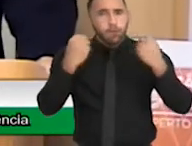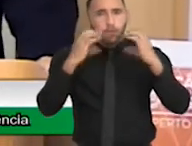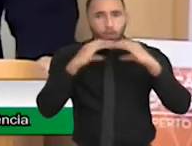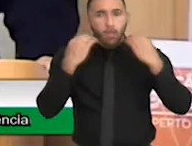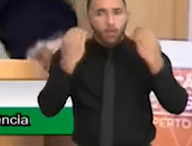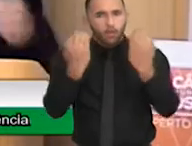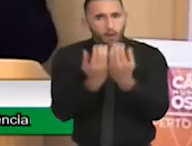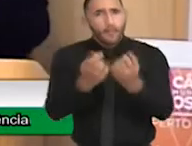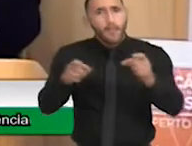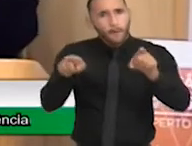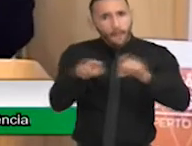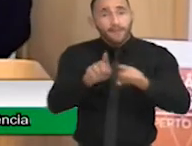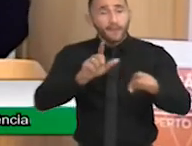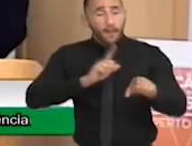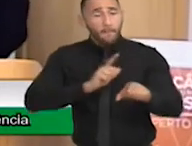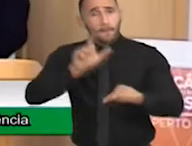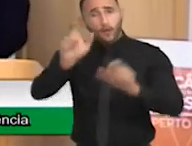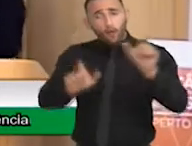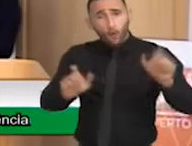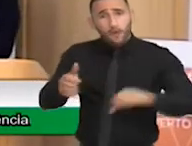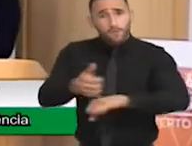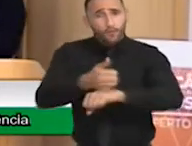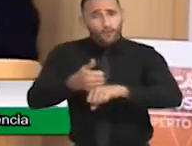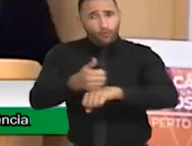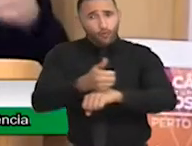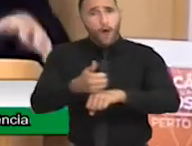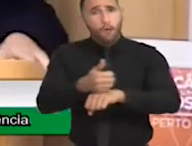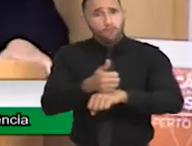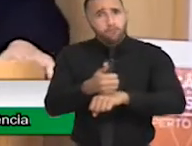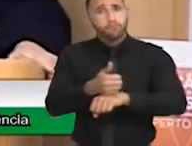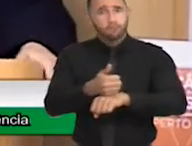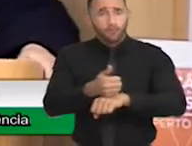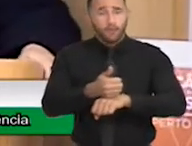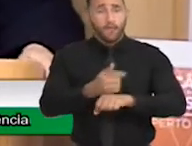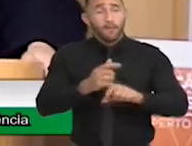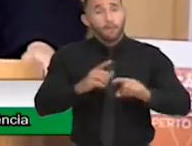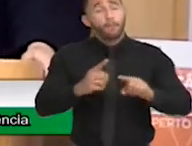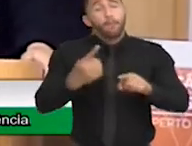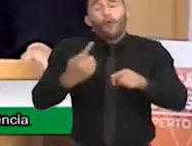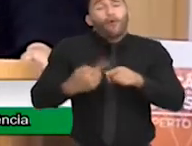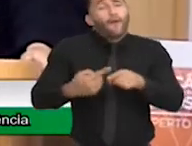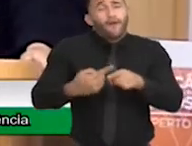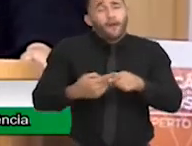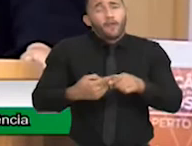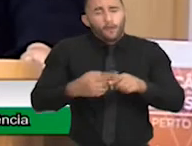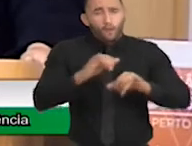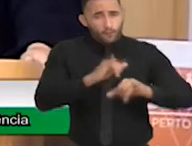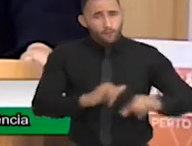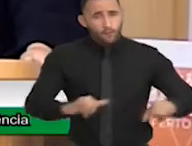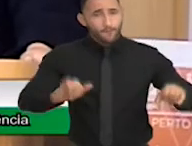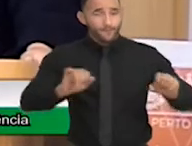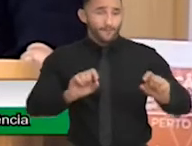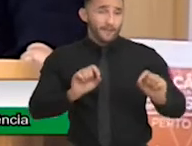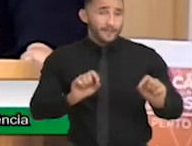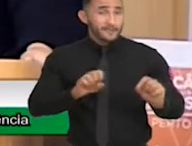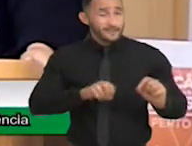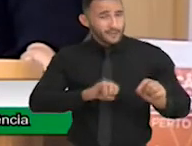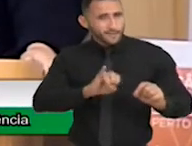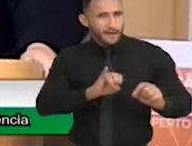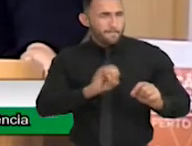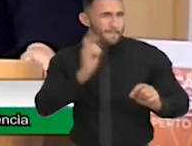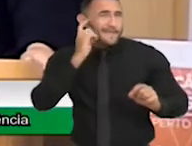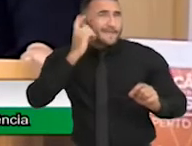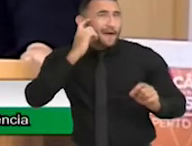e executivo. Por quê? Porque eu vou falar para vocês, já que a gente vai fazer políticas